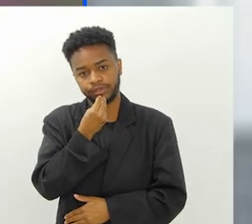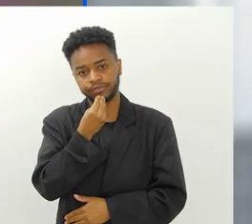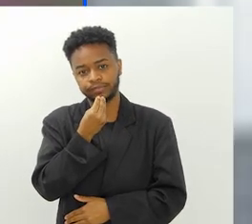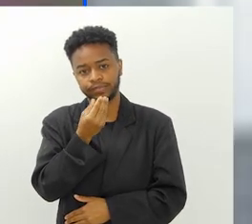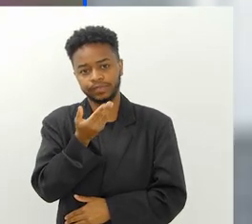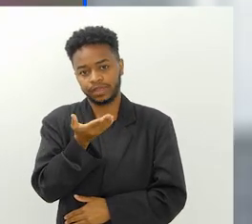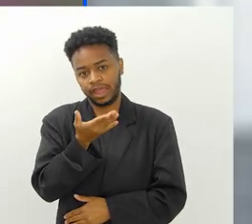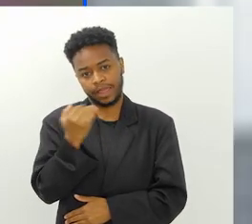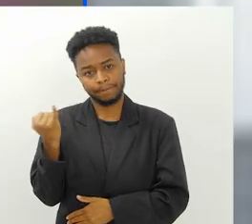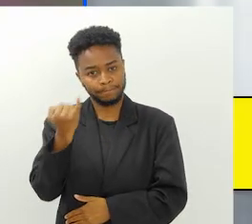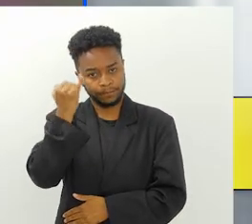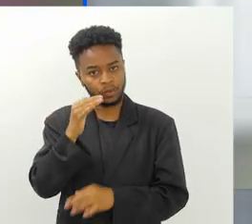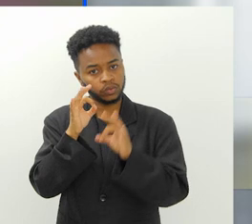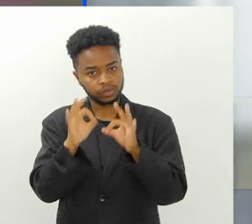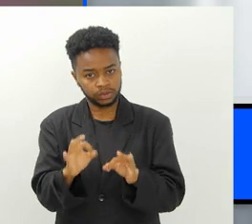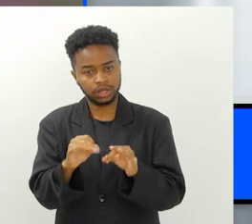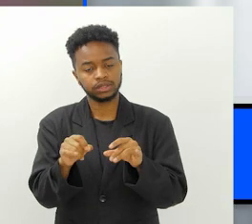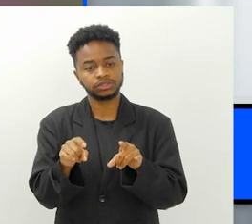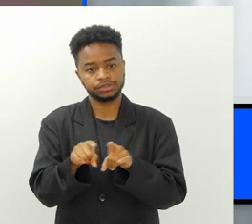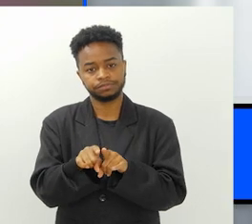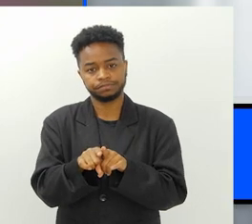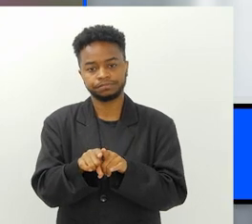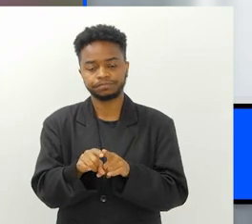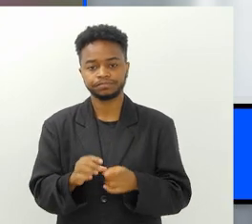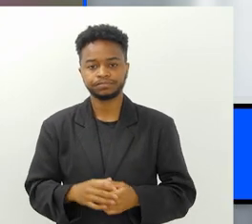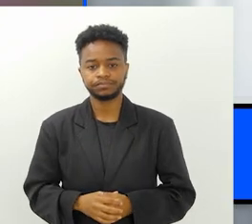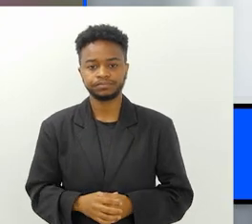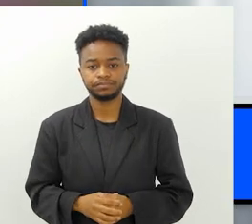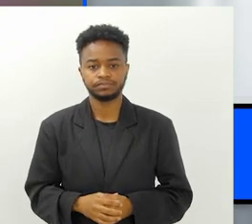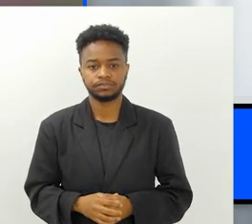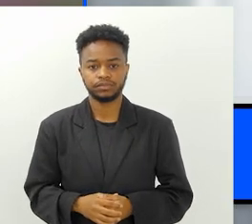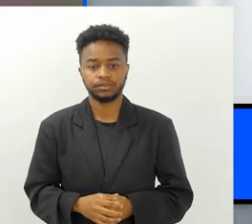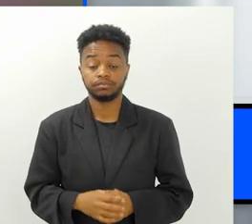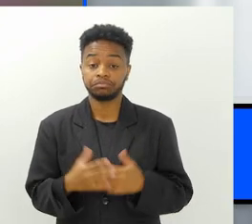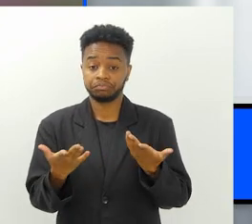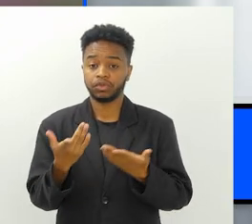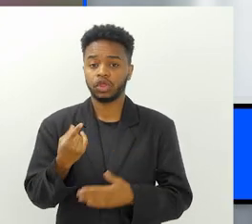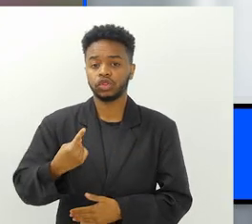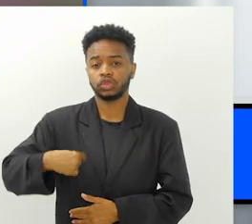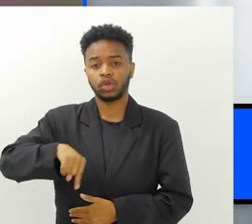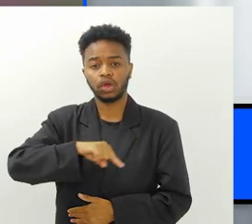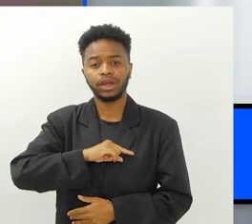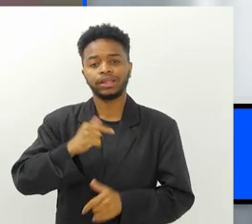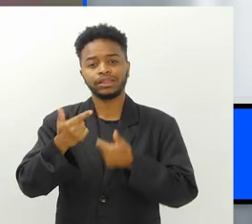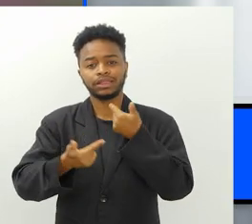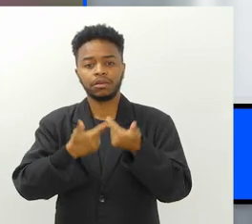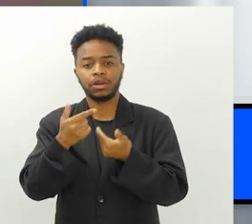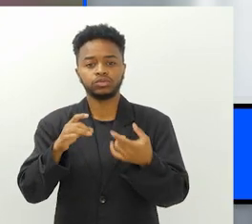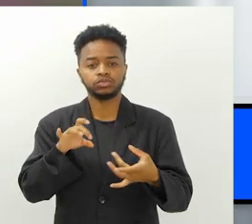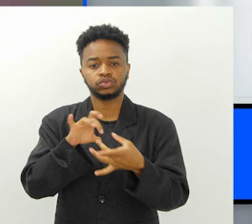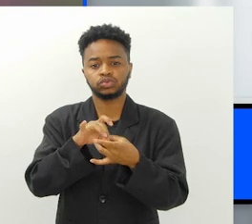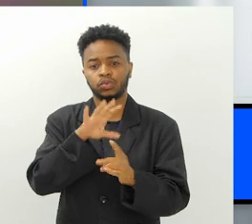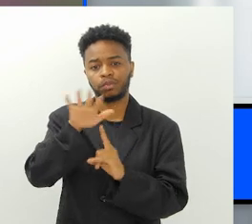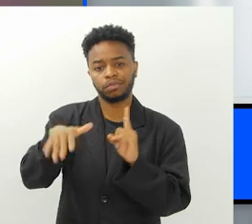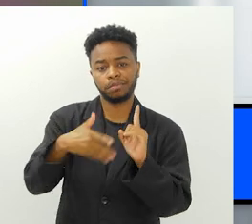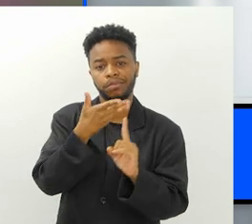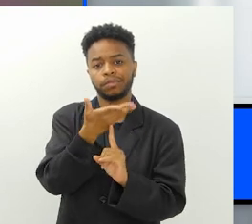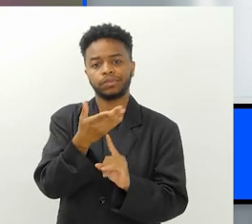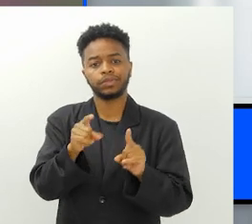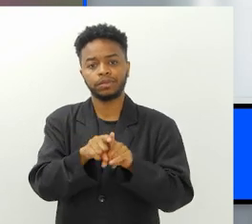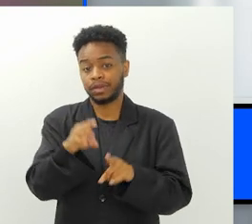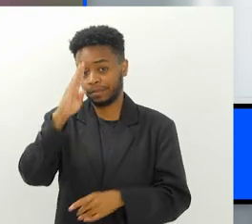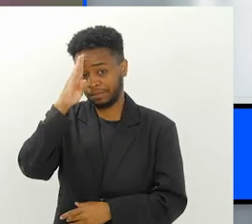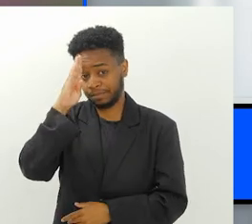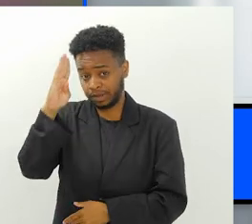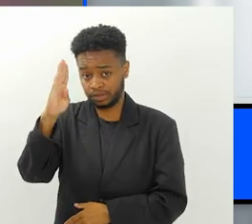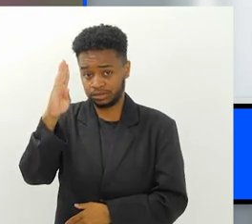extremamente importante e relevante. Nós que trabalhamos no meio ambiente, e principalmente